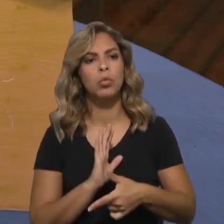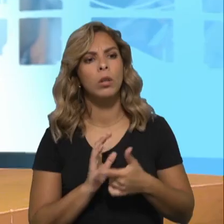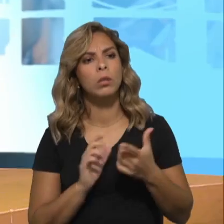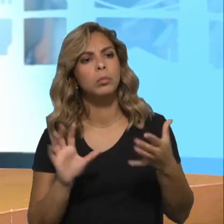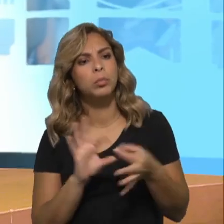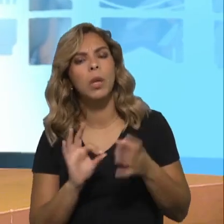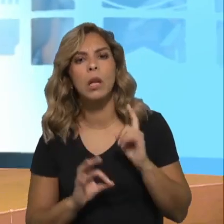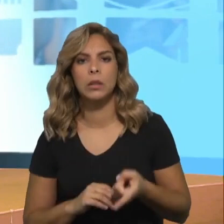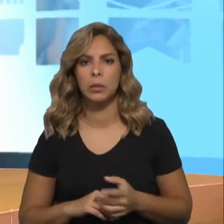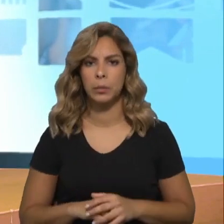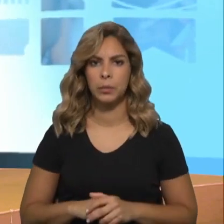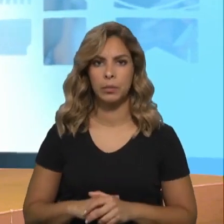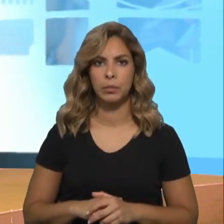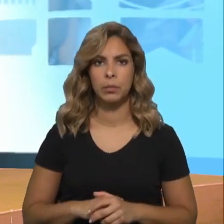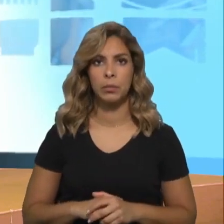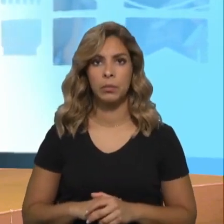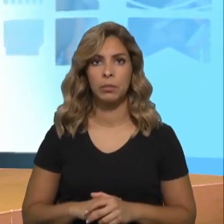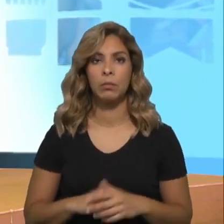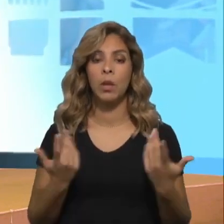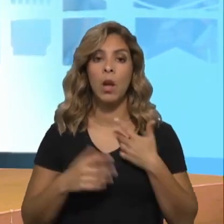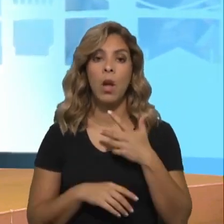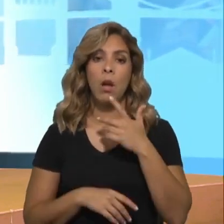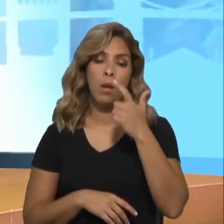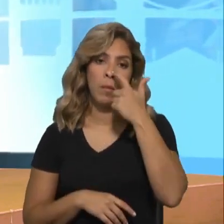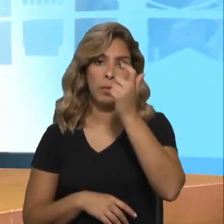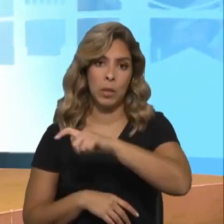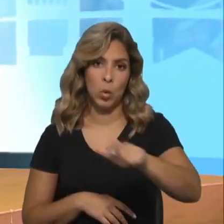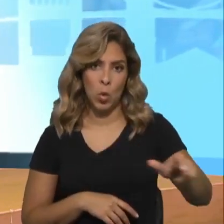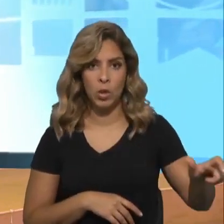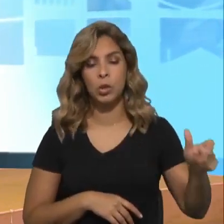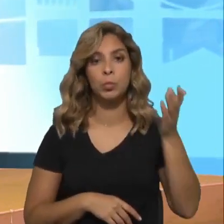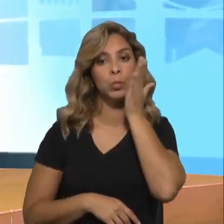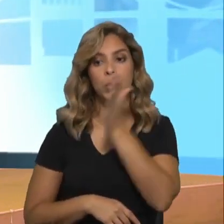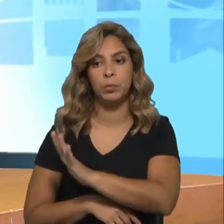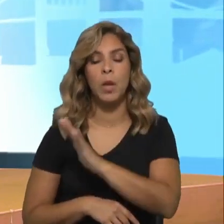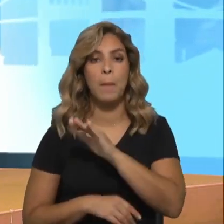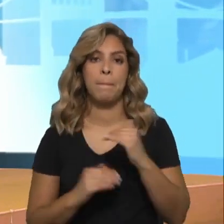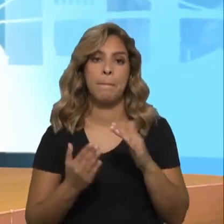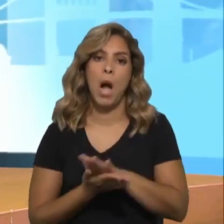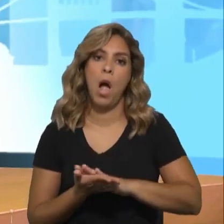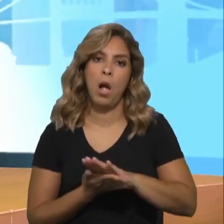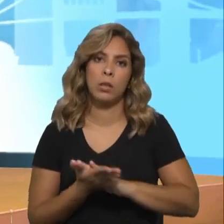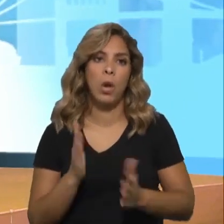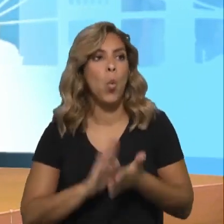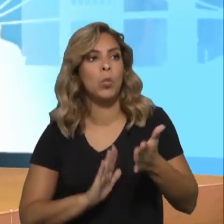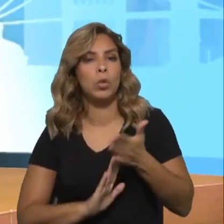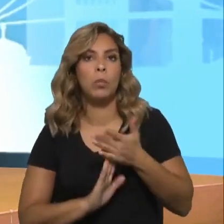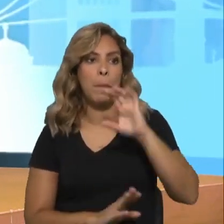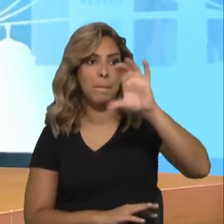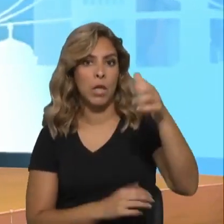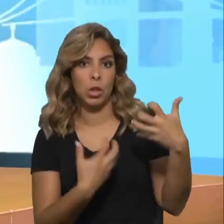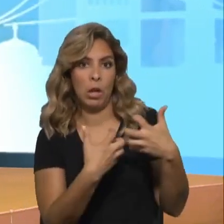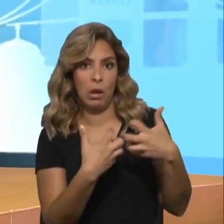Bom, o processo de acolhimento é uma primeira etapa, digamos, de acolhimento de emergência. As pessoas, normalmente, estão num país